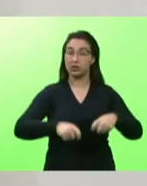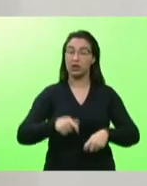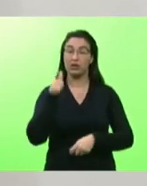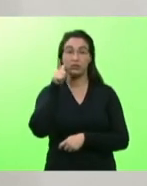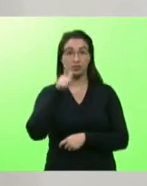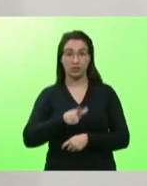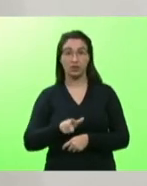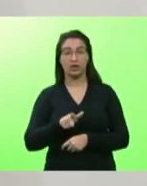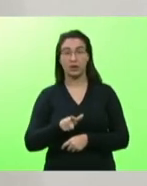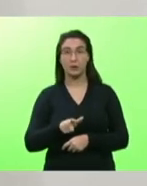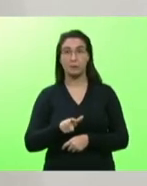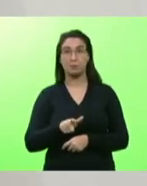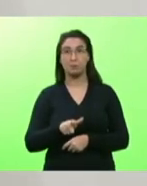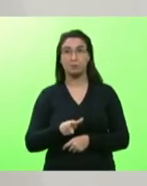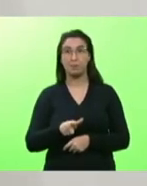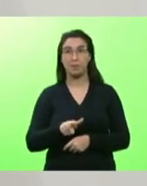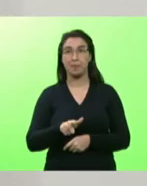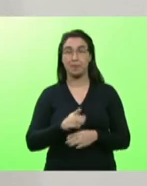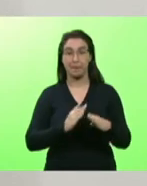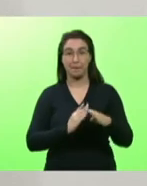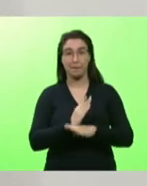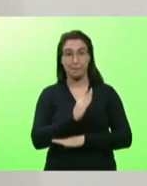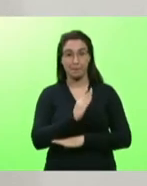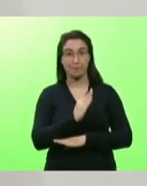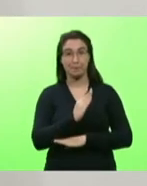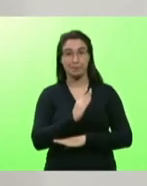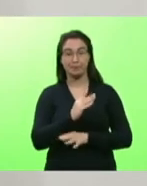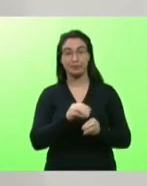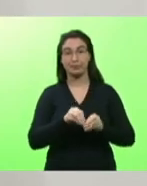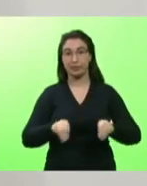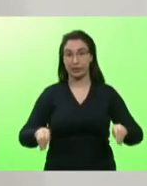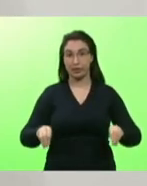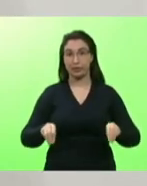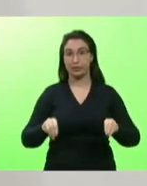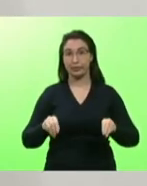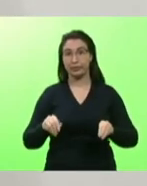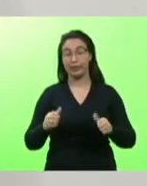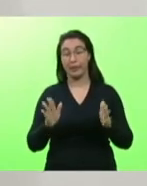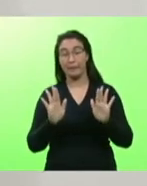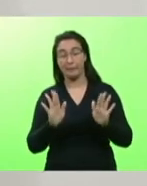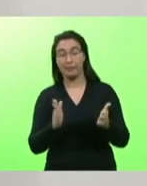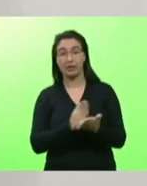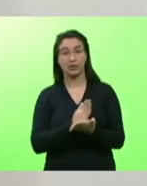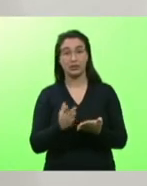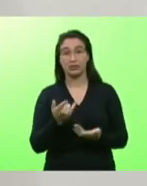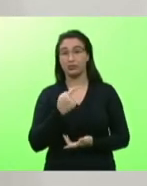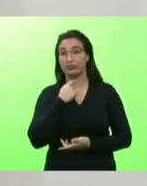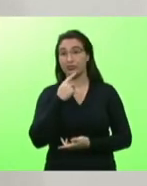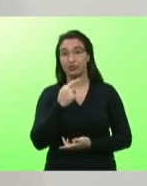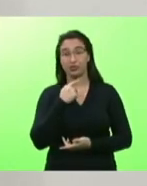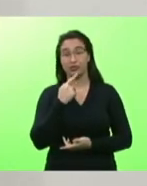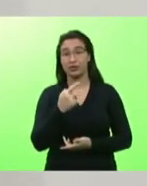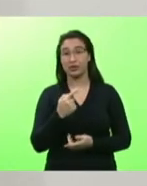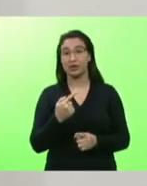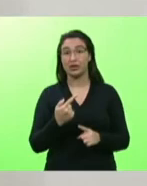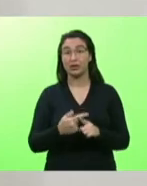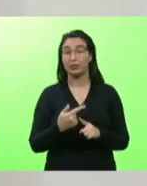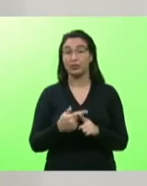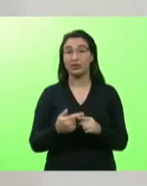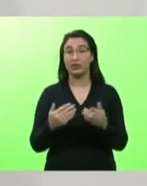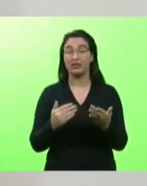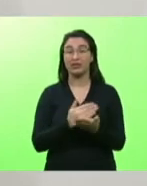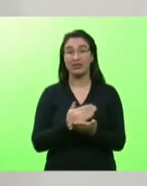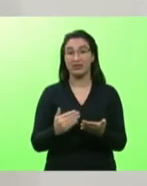romper a barreira da crise outros não e ele não fecha por quê? porque é a única coisa que ele pode fazer a pessoa está com